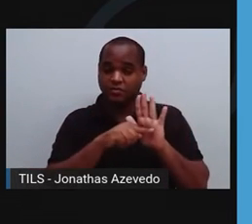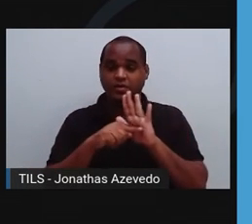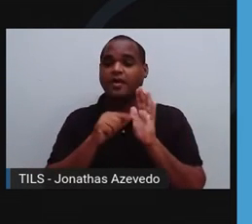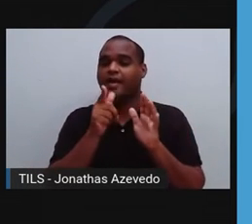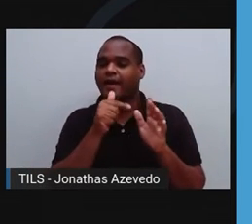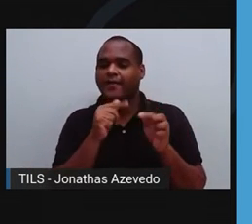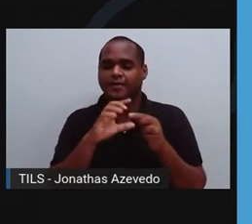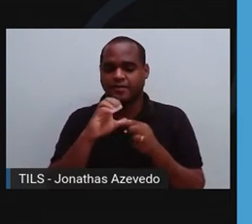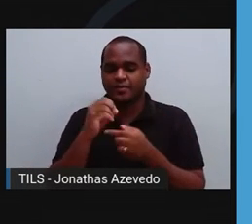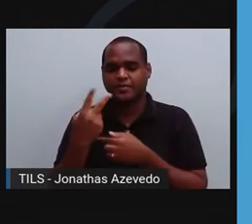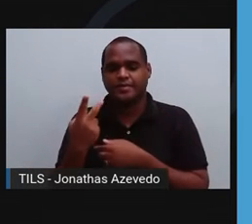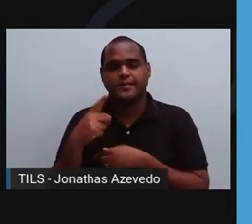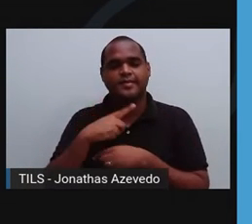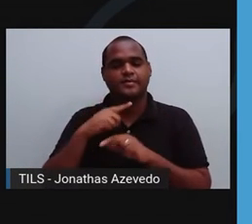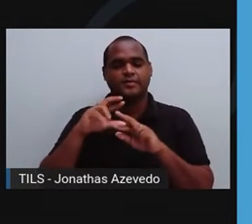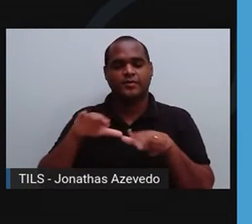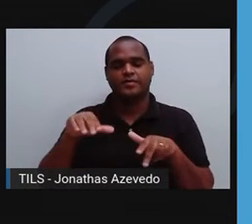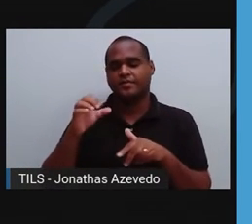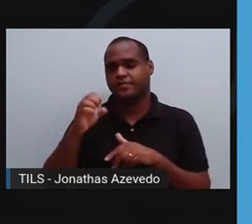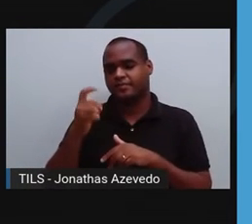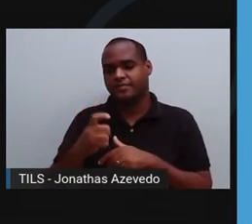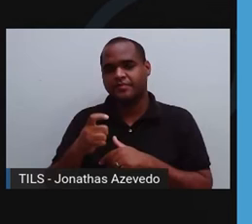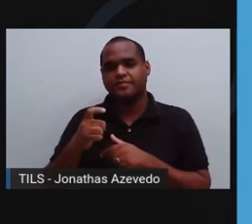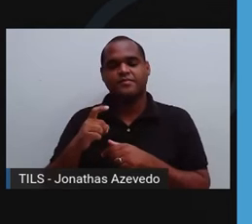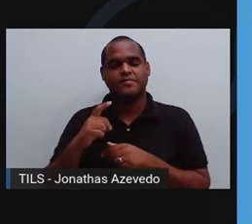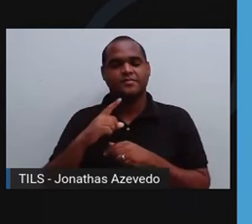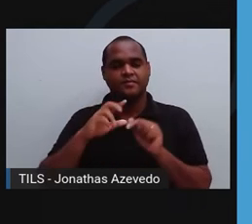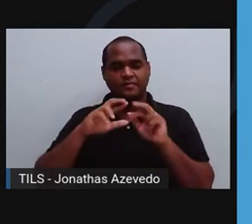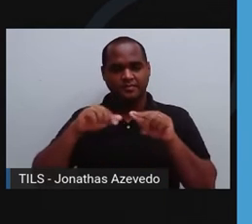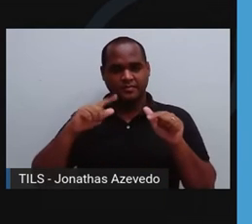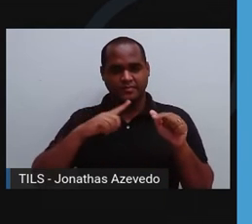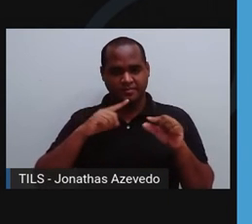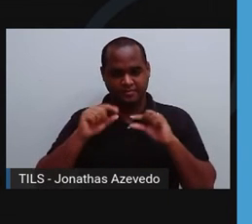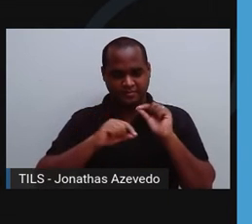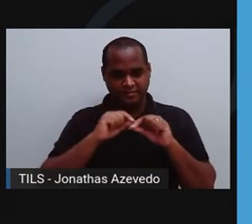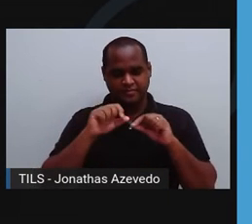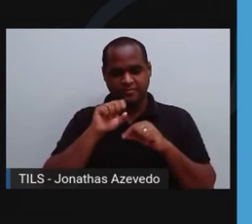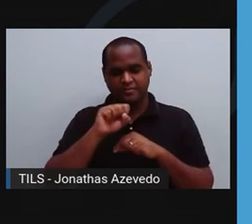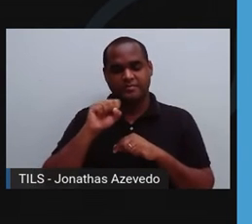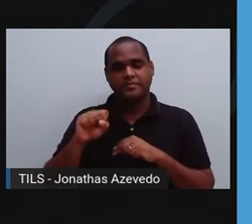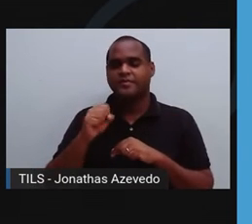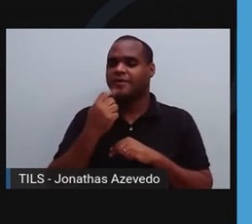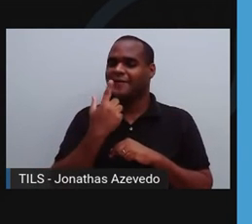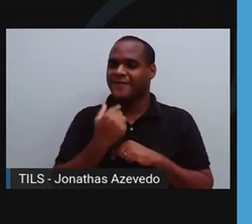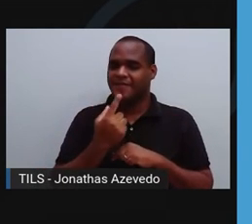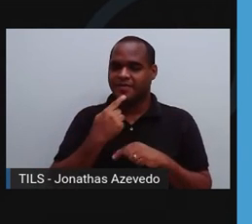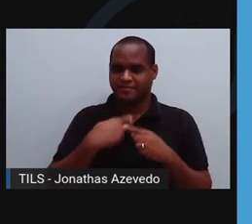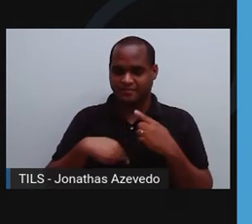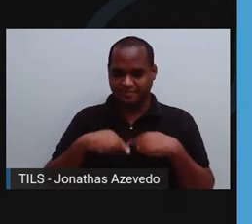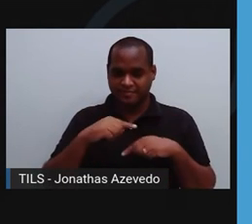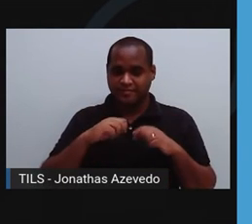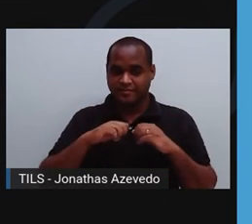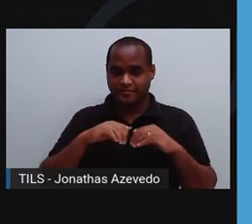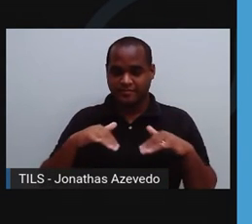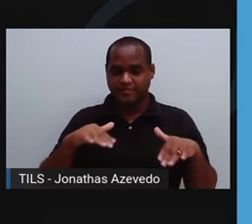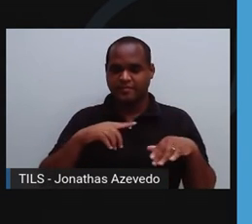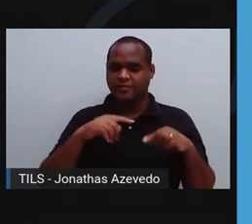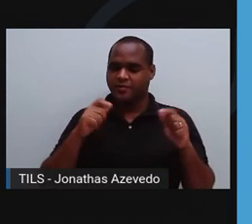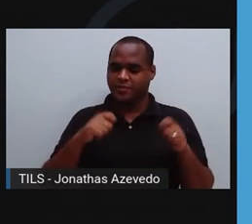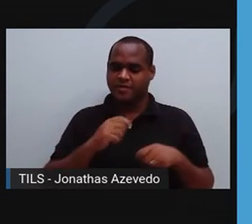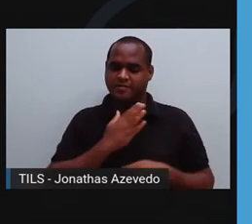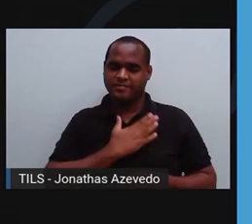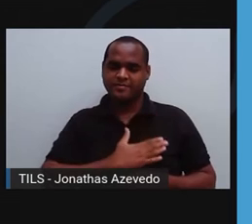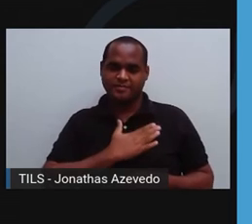CO2, oxigênio. E para isso, o sistema sanguíneo conta com uma bomba, uma máquina, que é o coração.